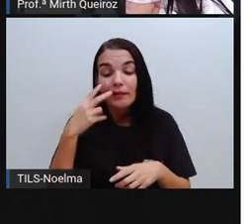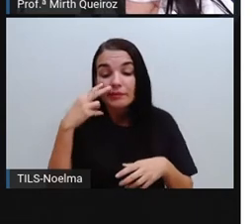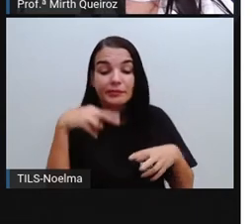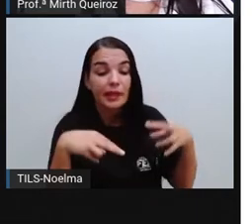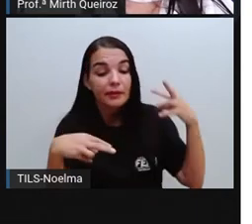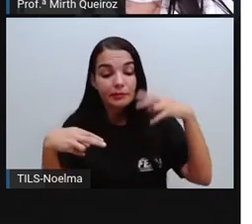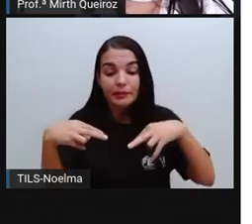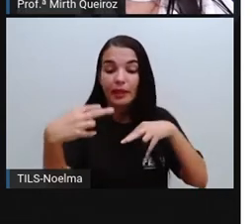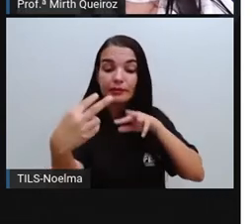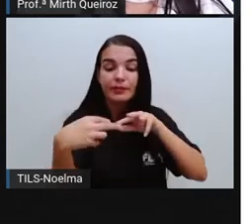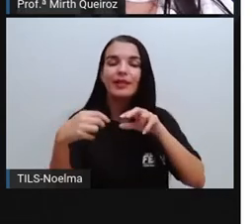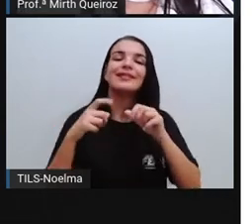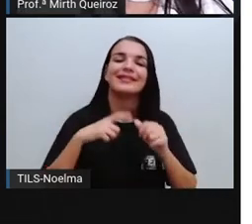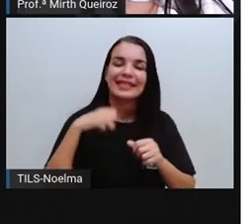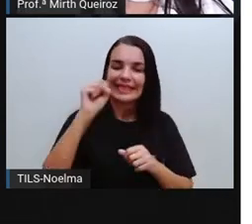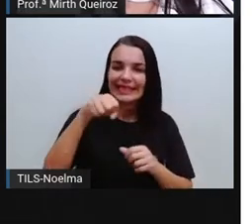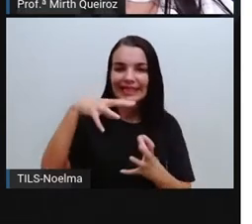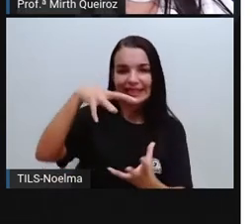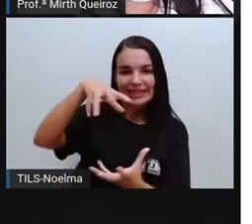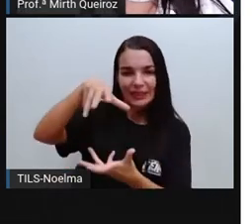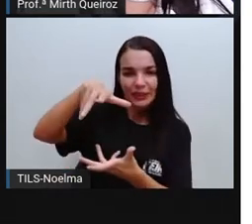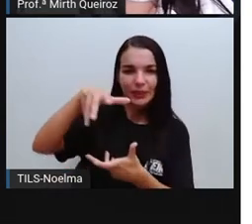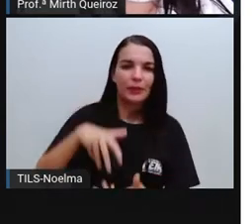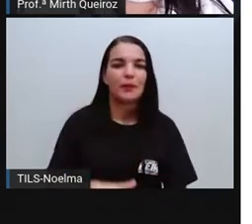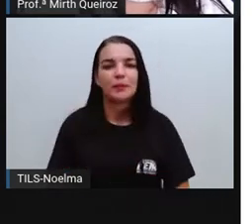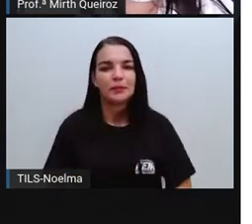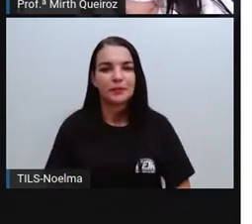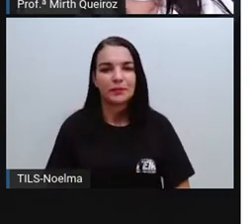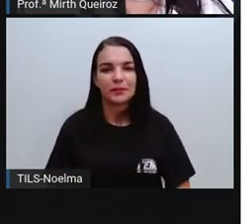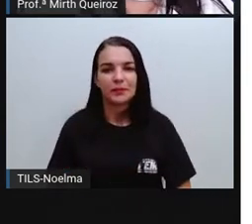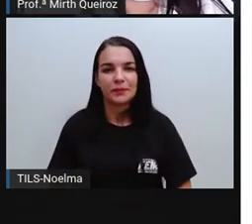vai resultar em um círculo.